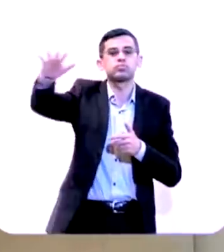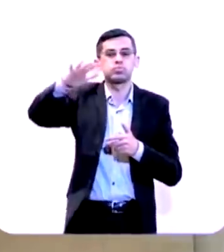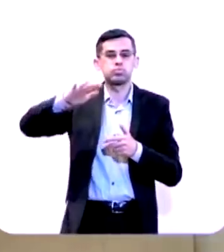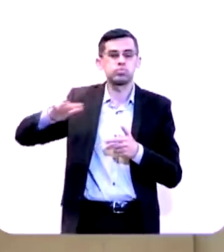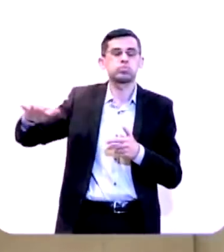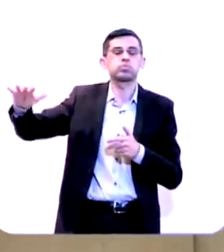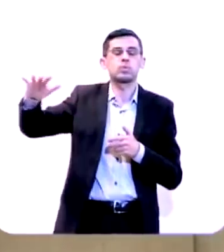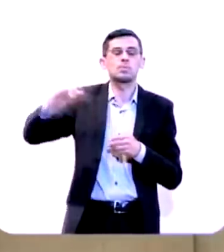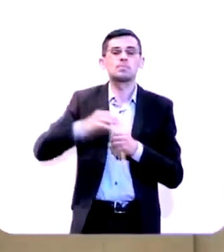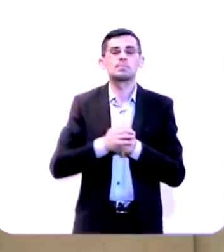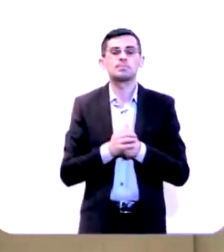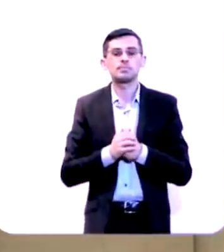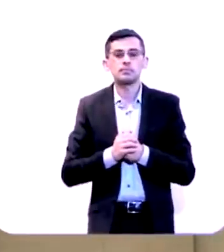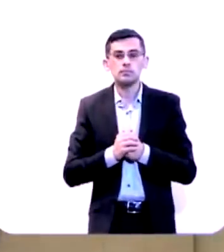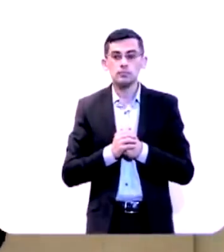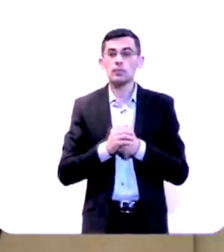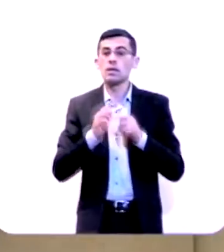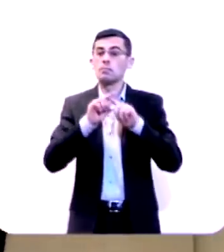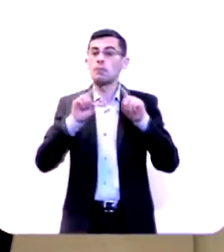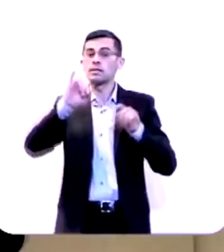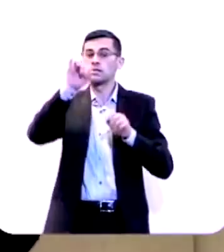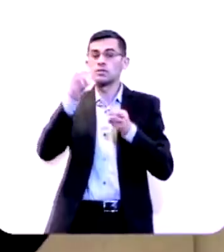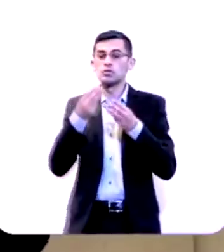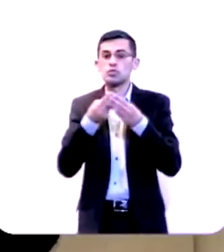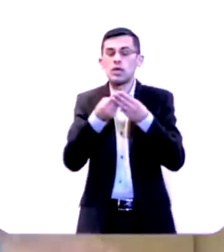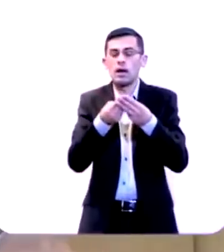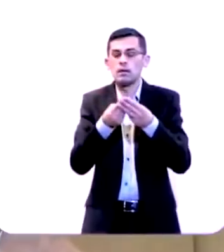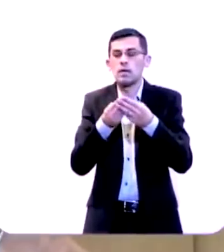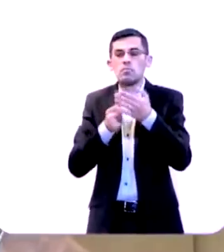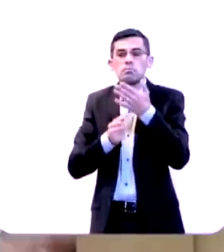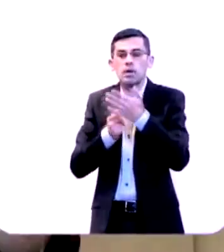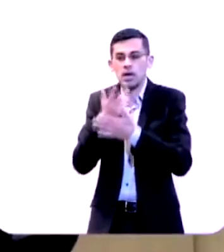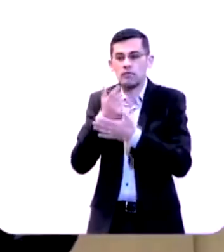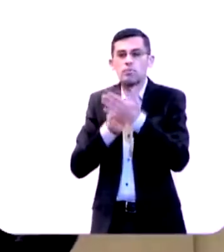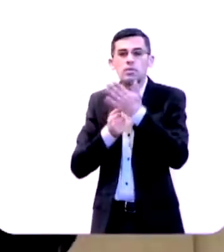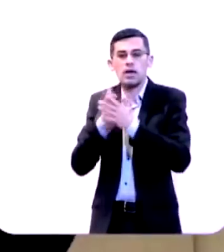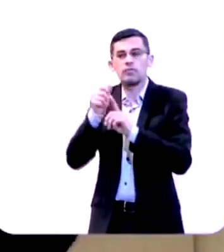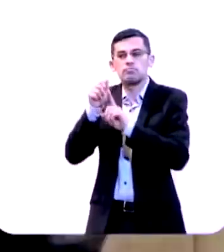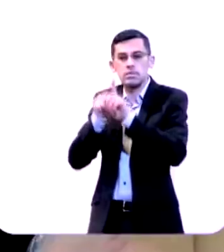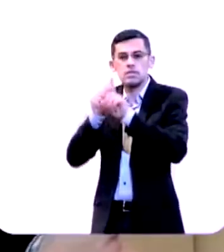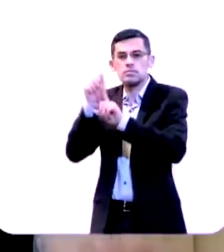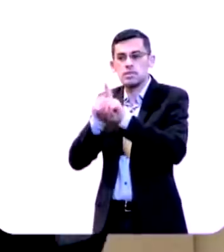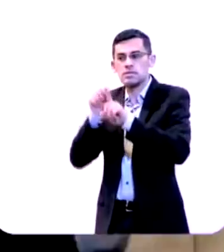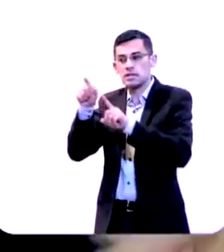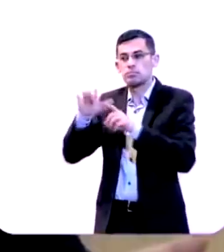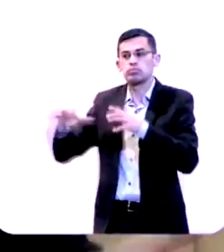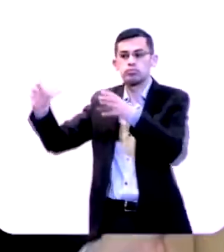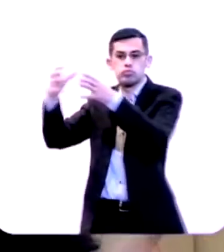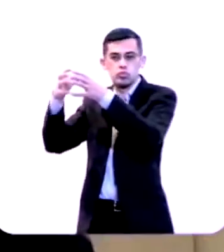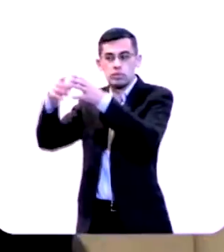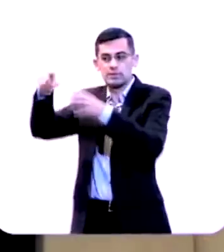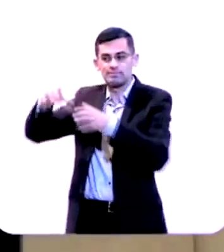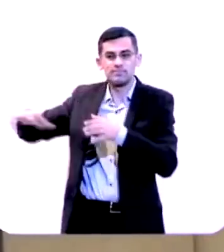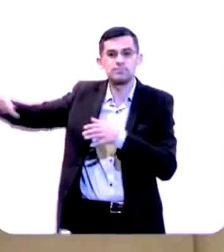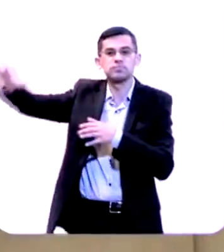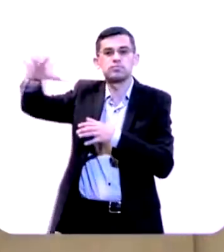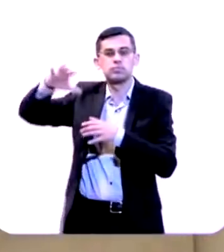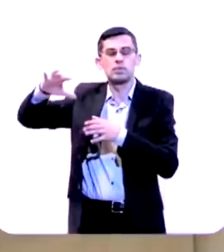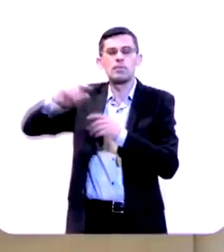E Judá pagava tributos para a Síria nesse tempo.